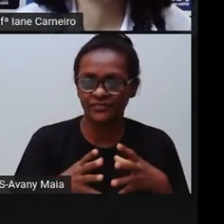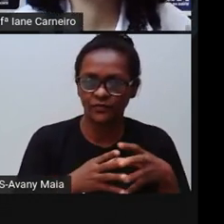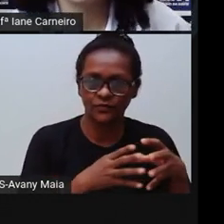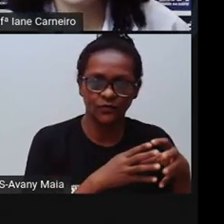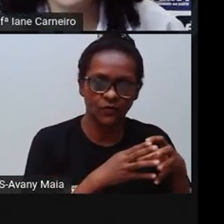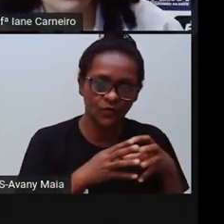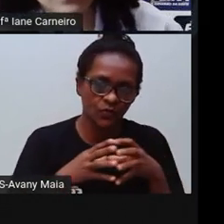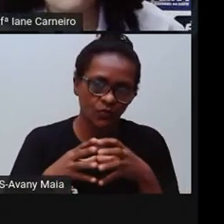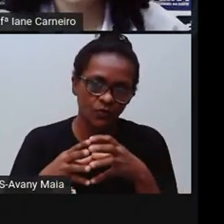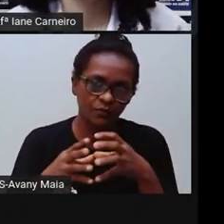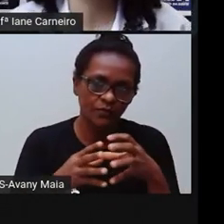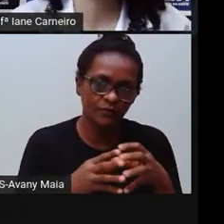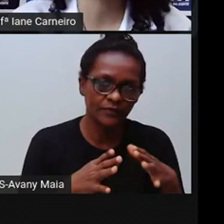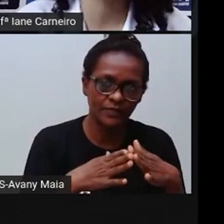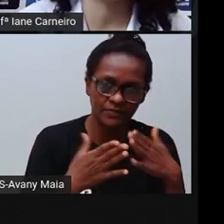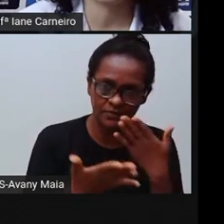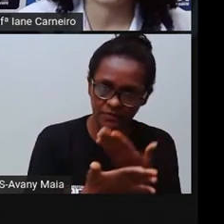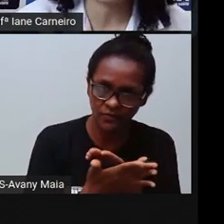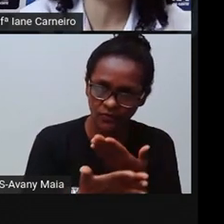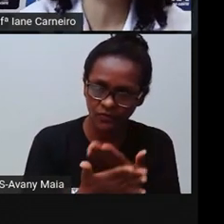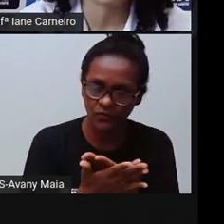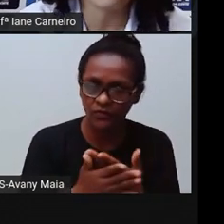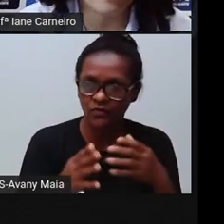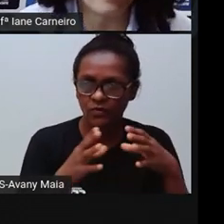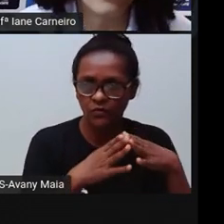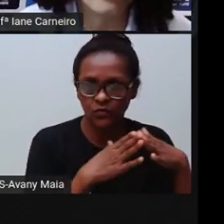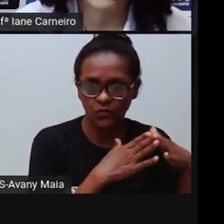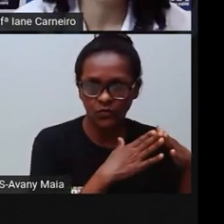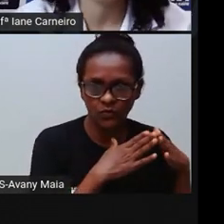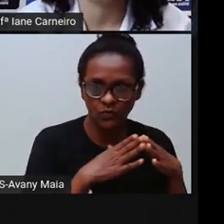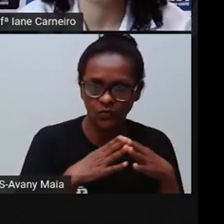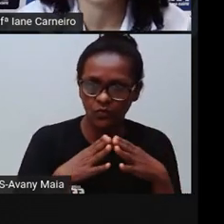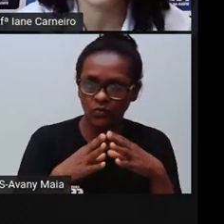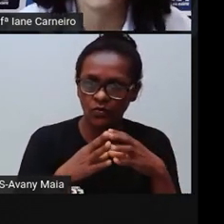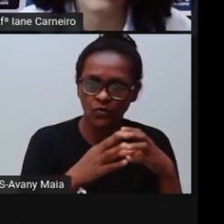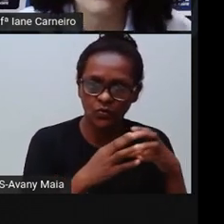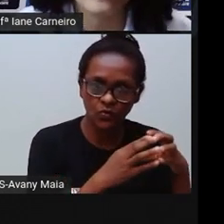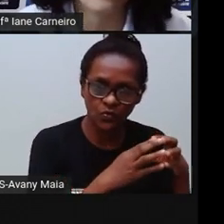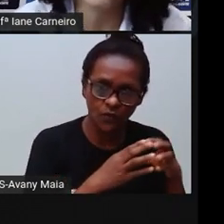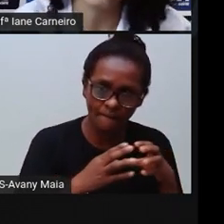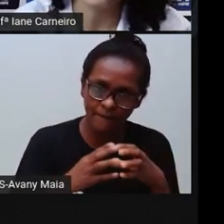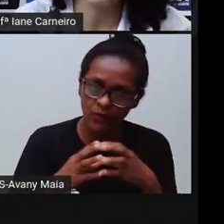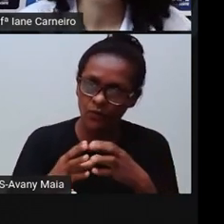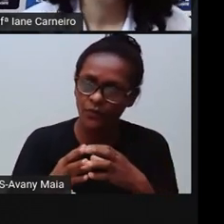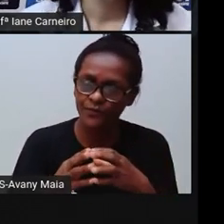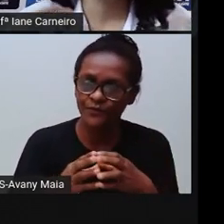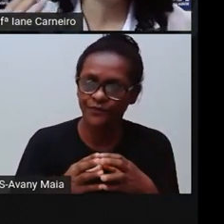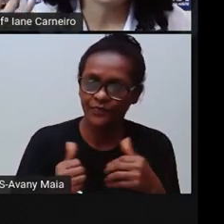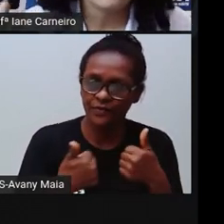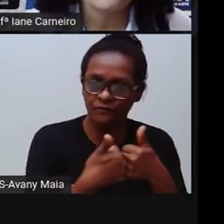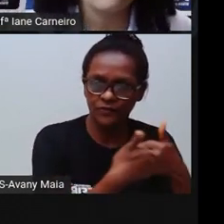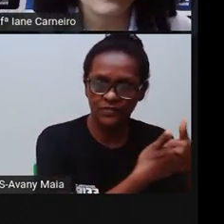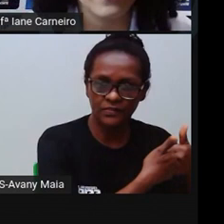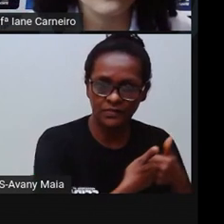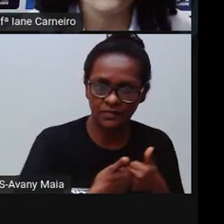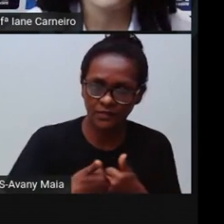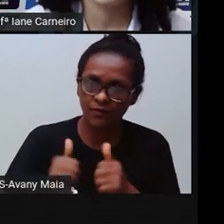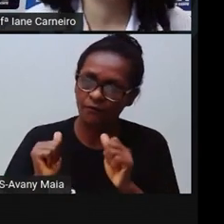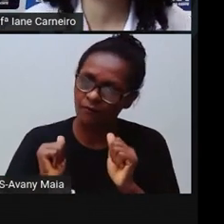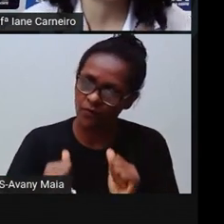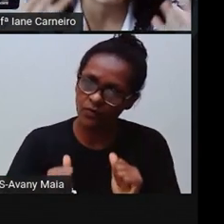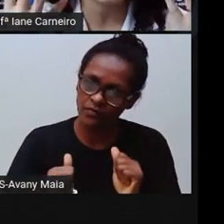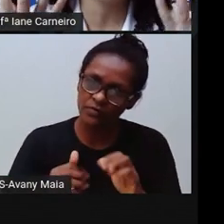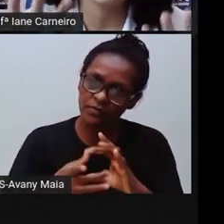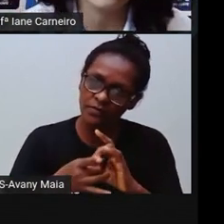comunidade, tanto na escola, quanto no seu bairro, né? Perto das pessoas com quem você convive. E você tem esse direito,